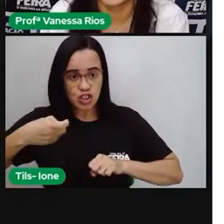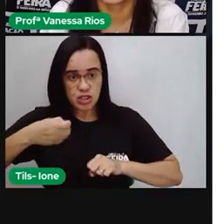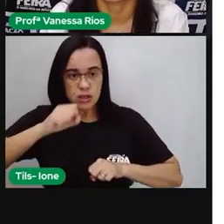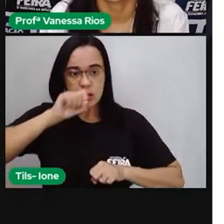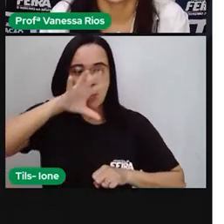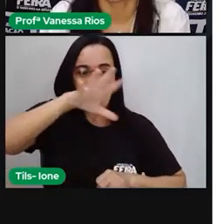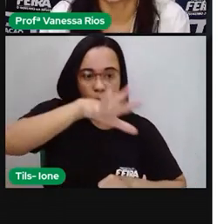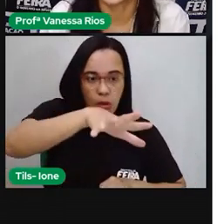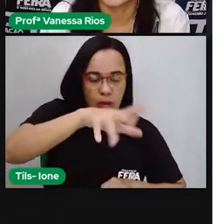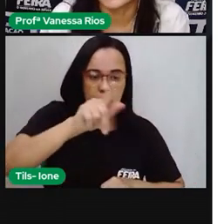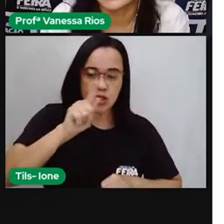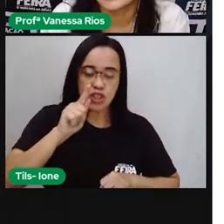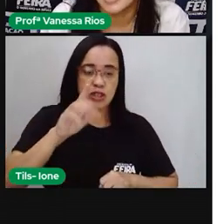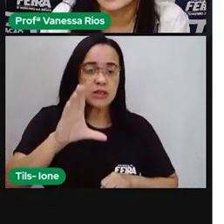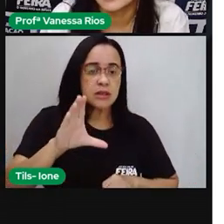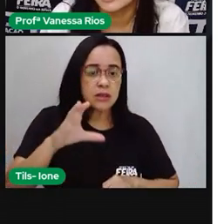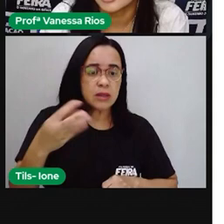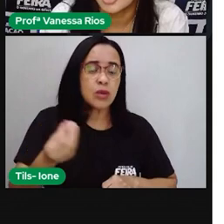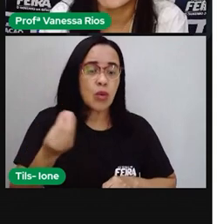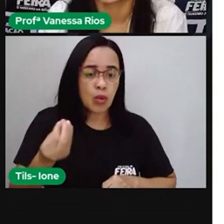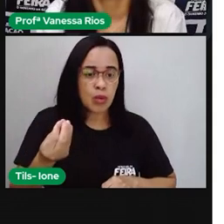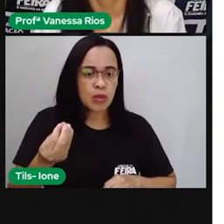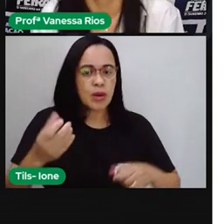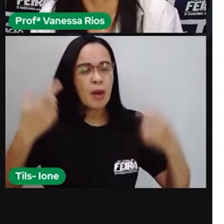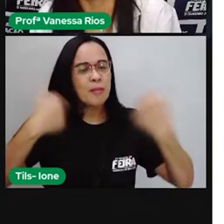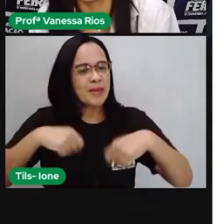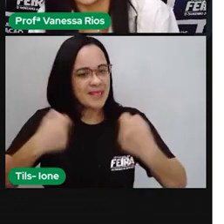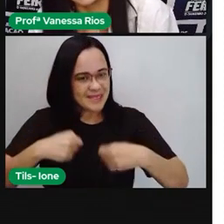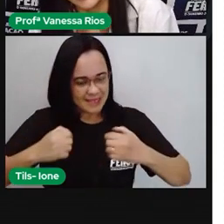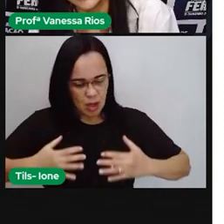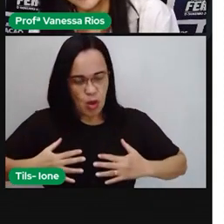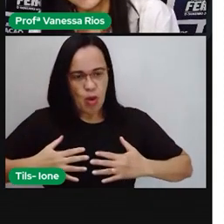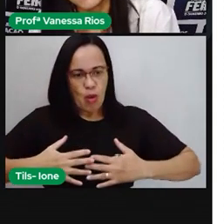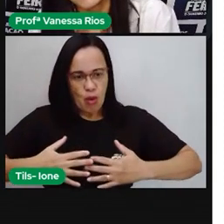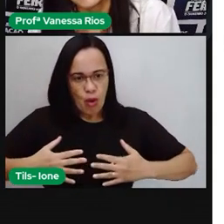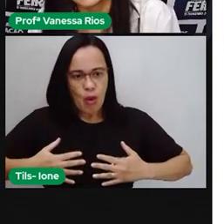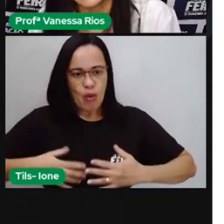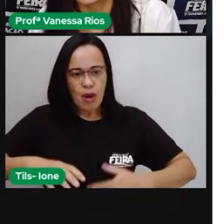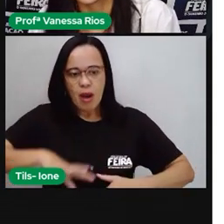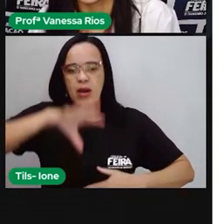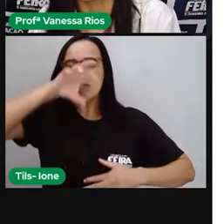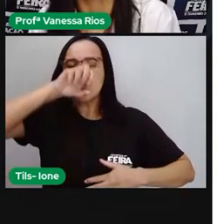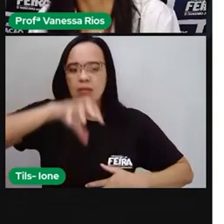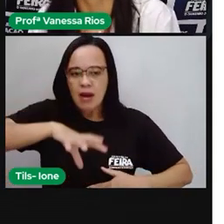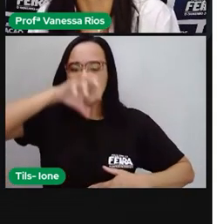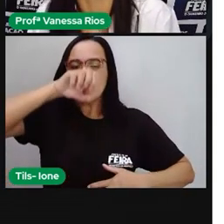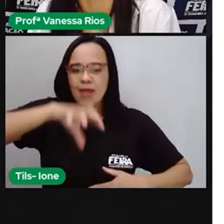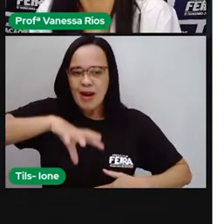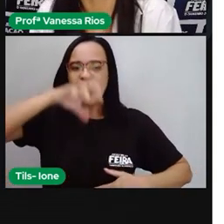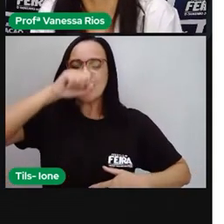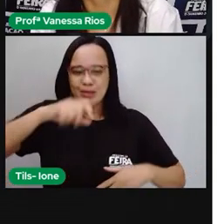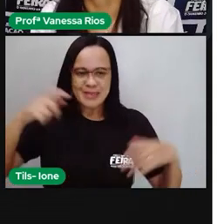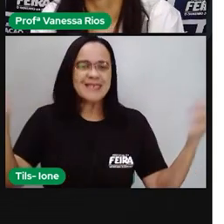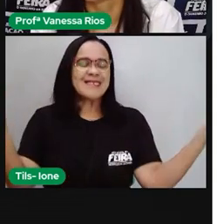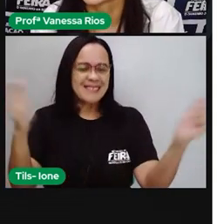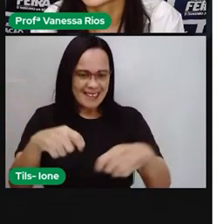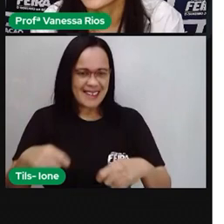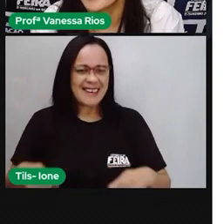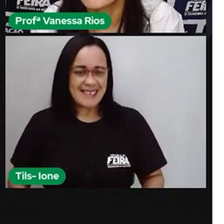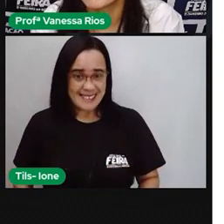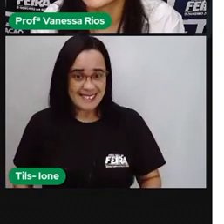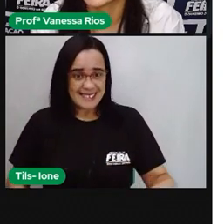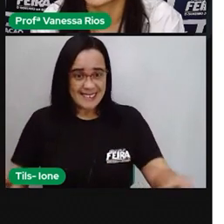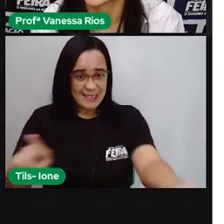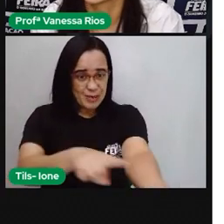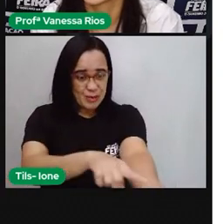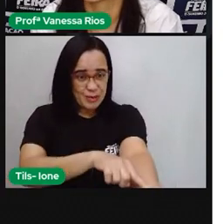carbônico? A gente já precisa aí do sistema respiratório. E aí onde é que esse sangue que está circulando por nosso